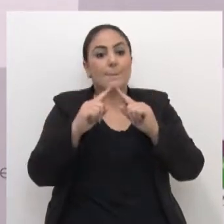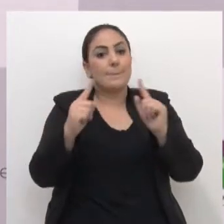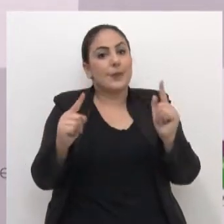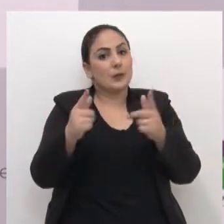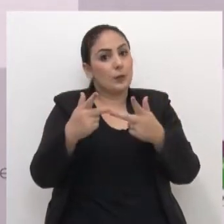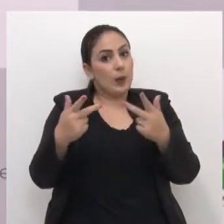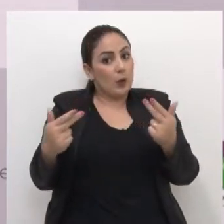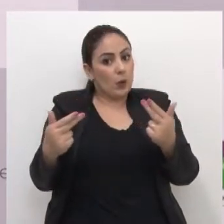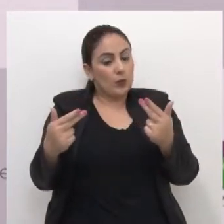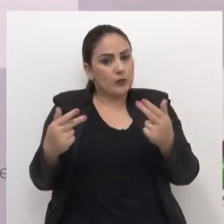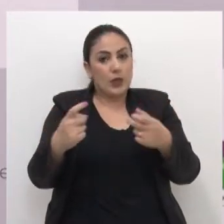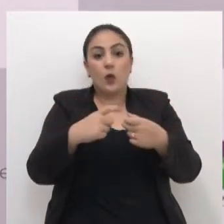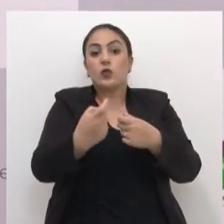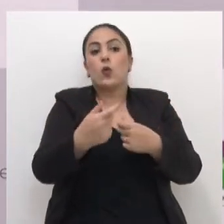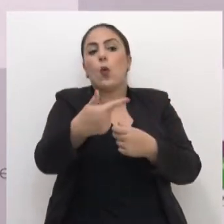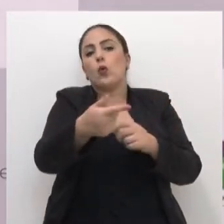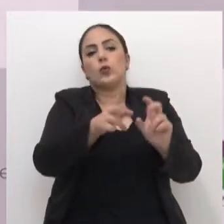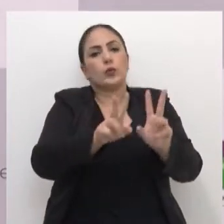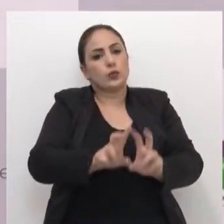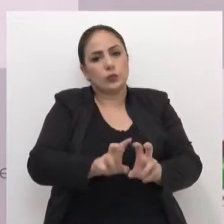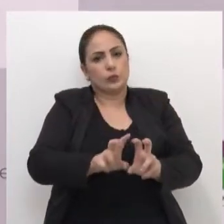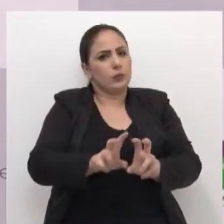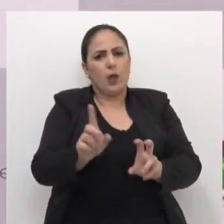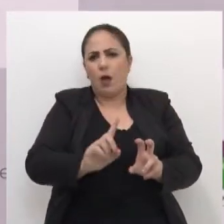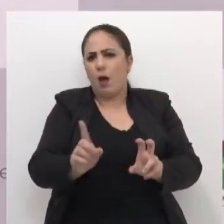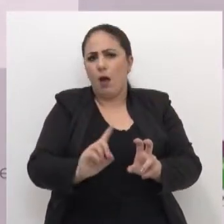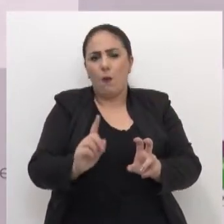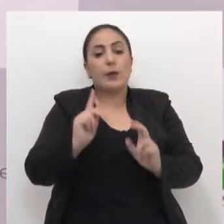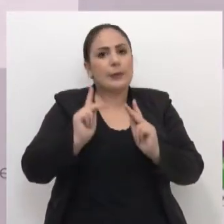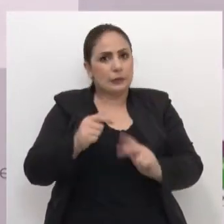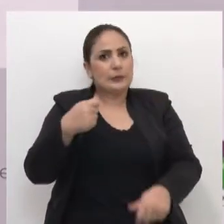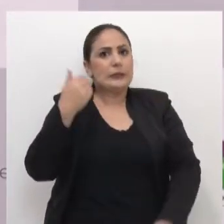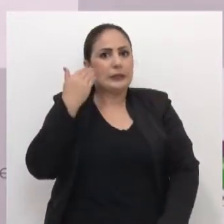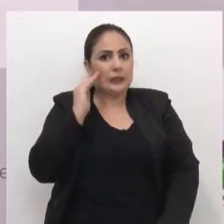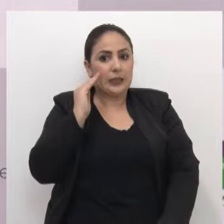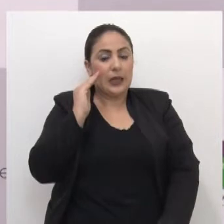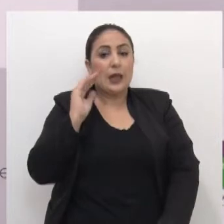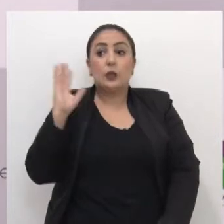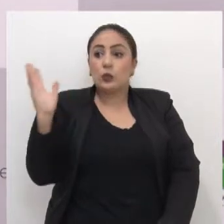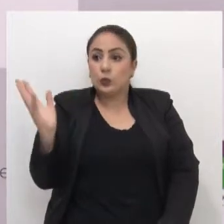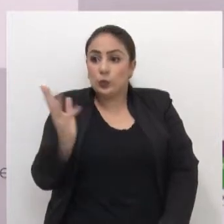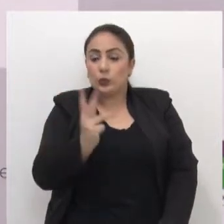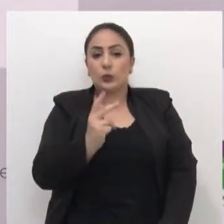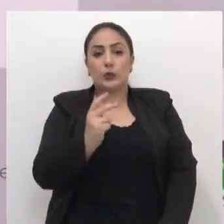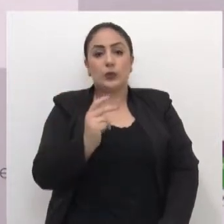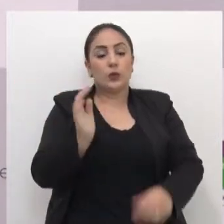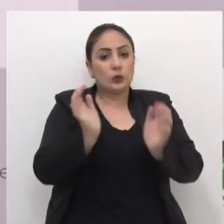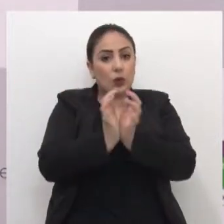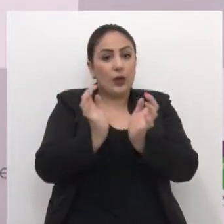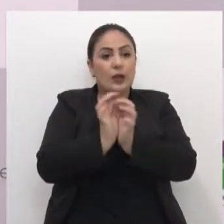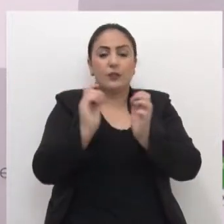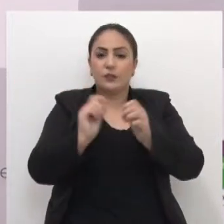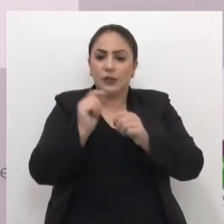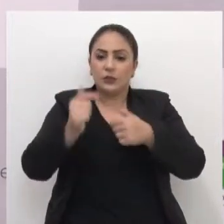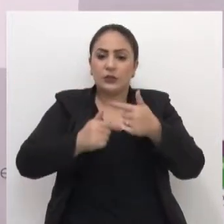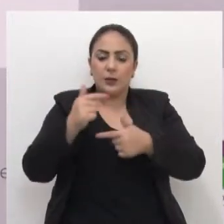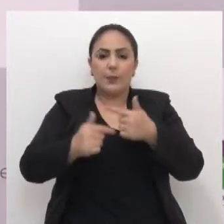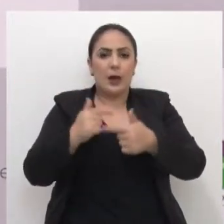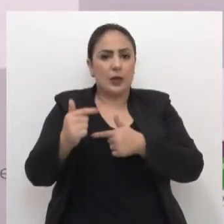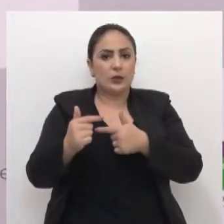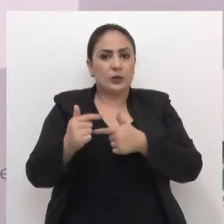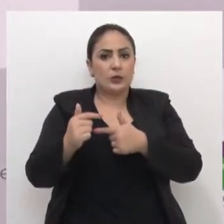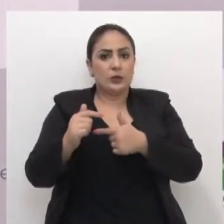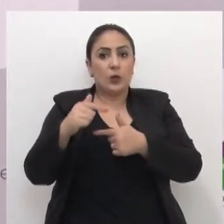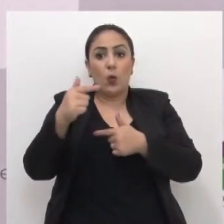mas uma coisa não exclui a outra. Isso as pessoas têm que entender que tudo que os outros colegas fazem, todo o serviço prestado